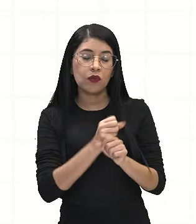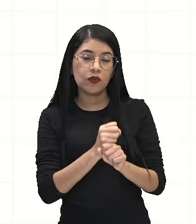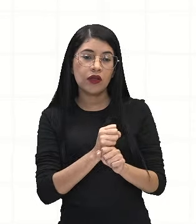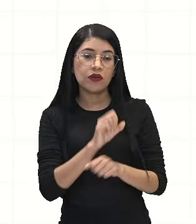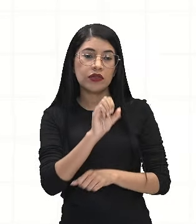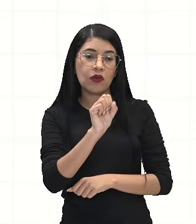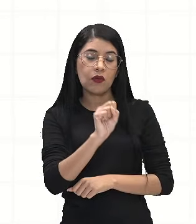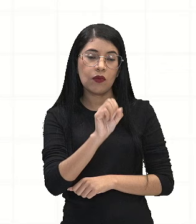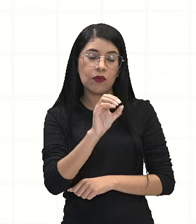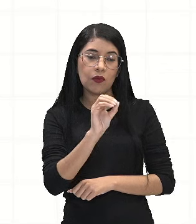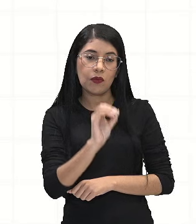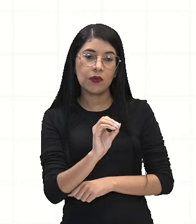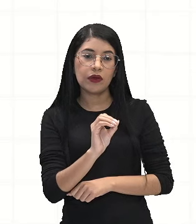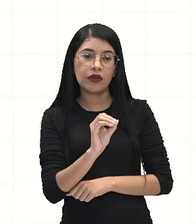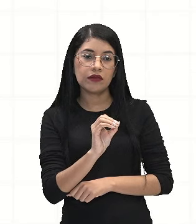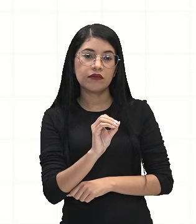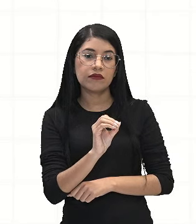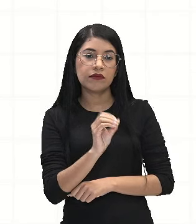no total.